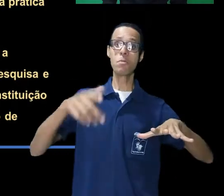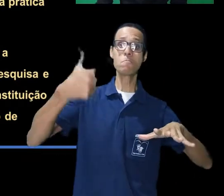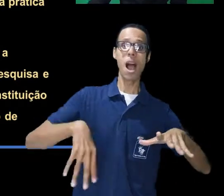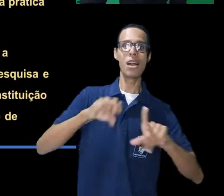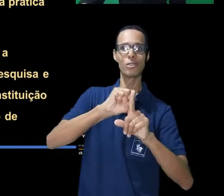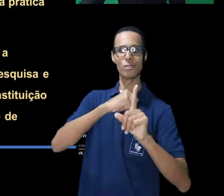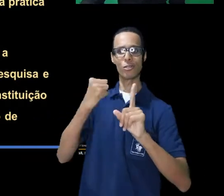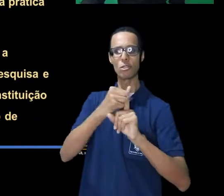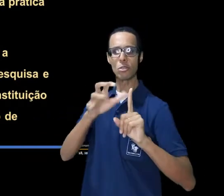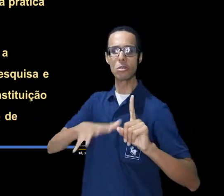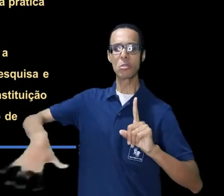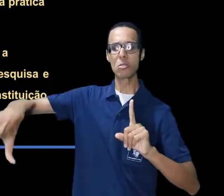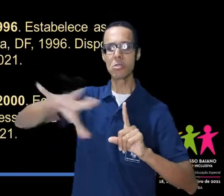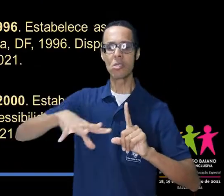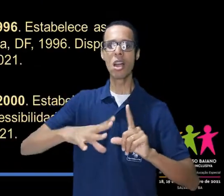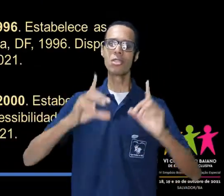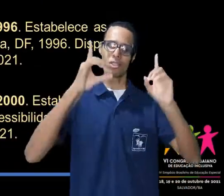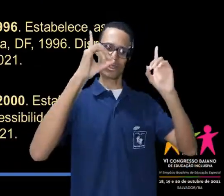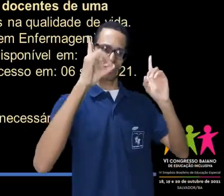potencialidades.